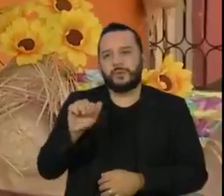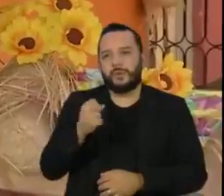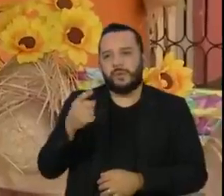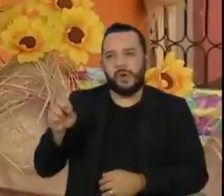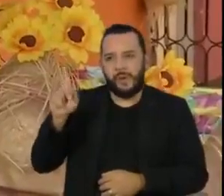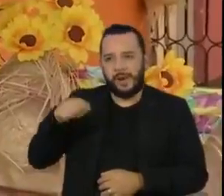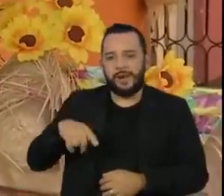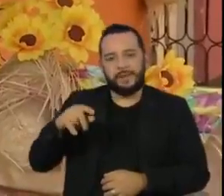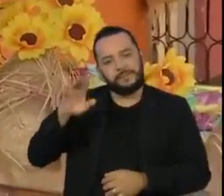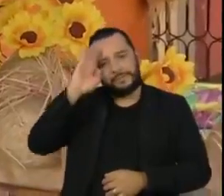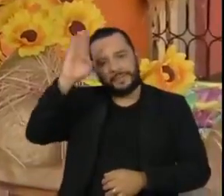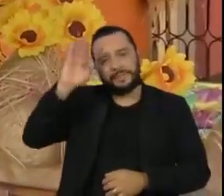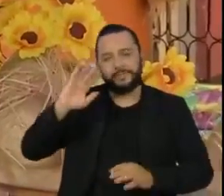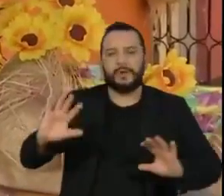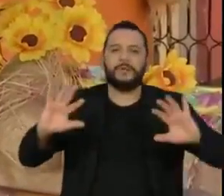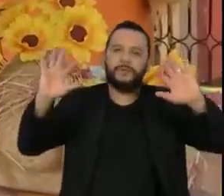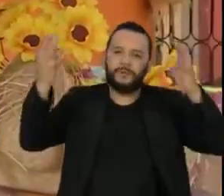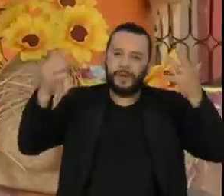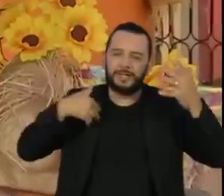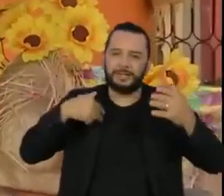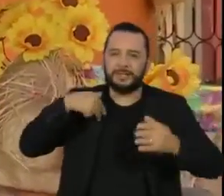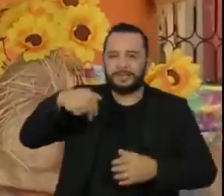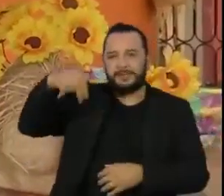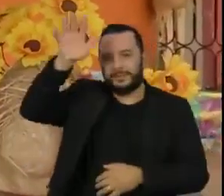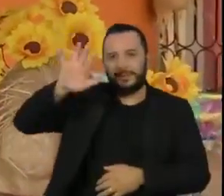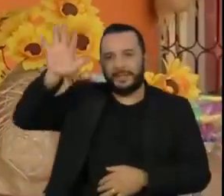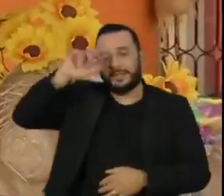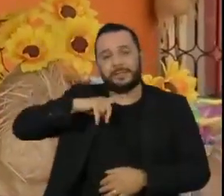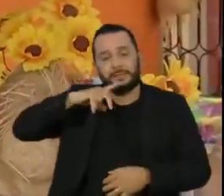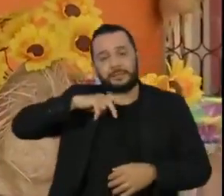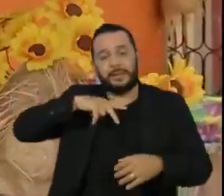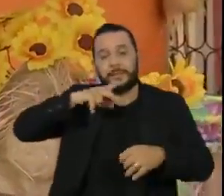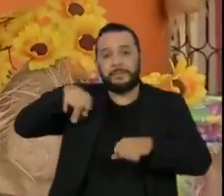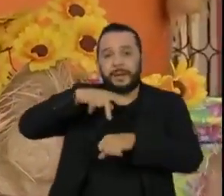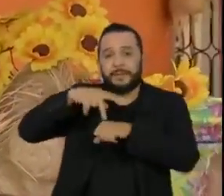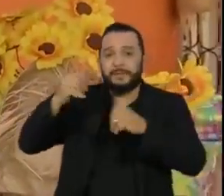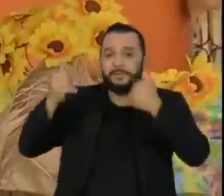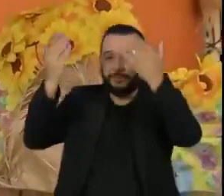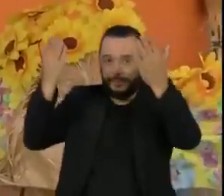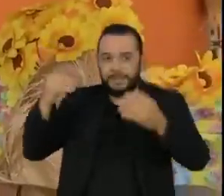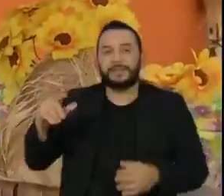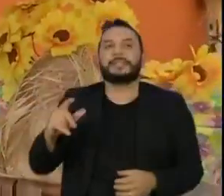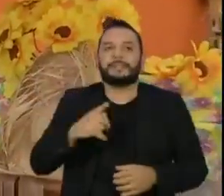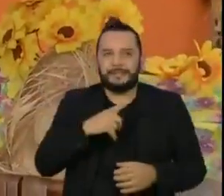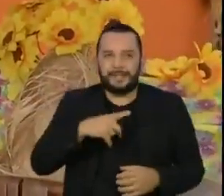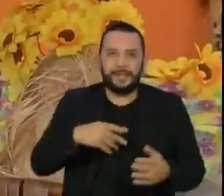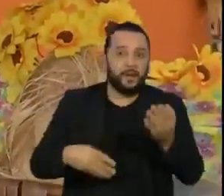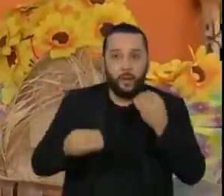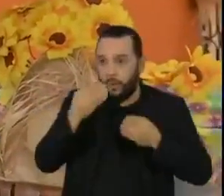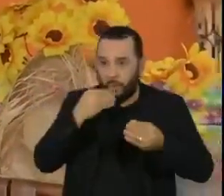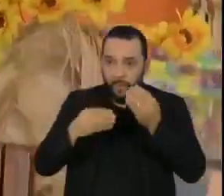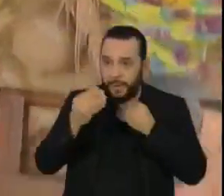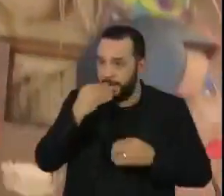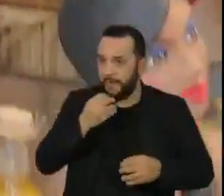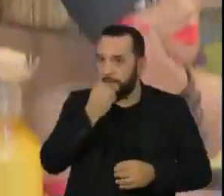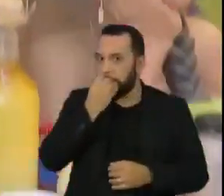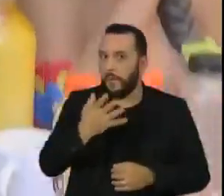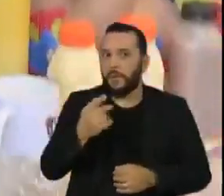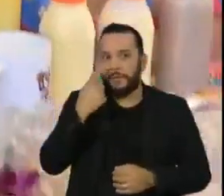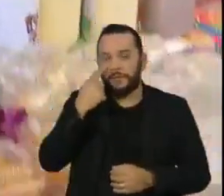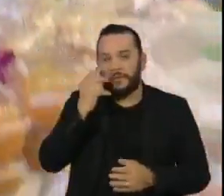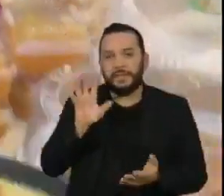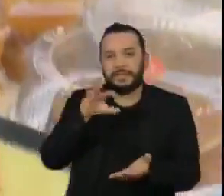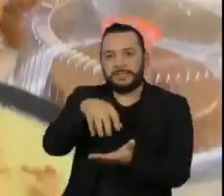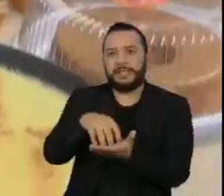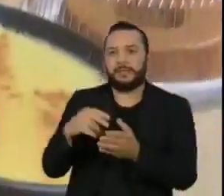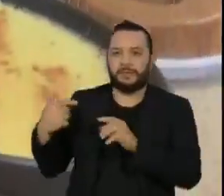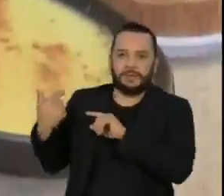Nordeste, mas é celebrada Brasil afora. E do jeito que eu mais gosto, viu? Com muita comida boa, olha só, o pessoal do Centro de